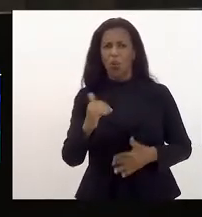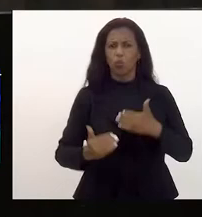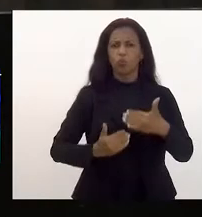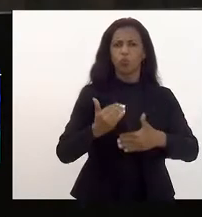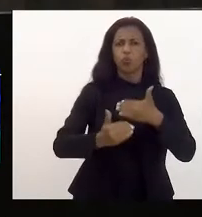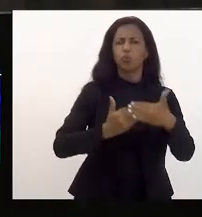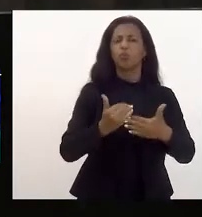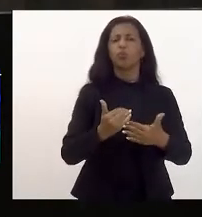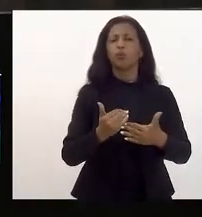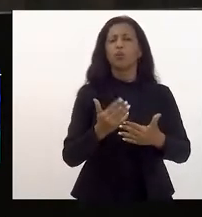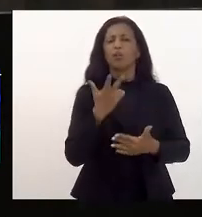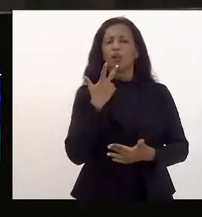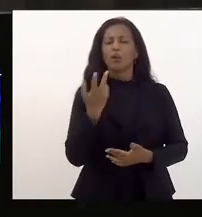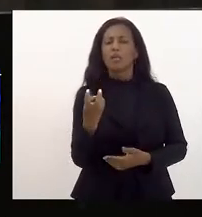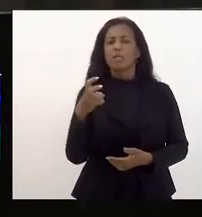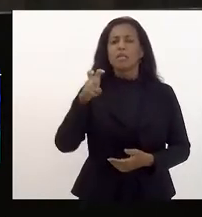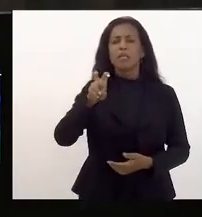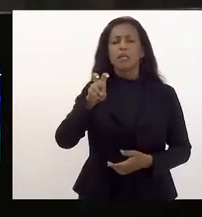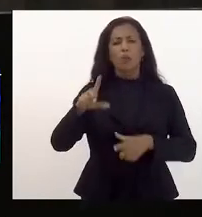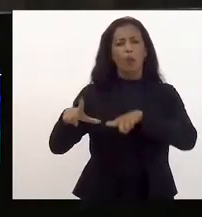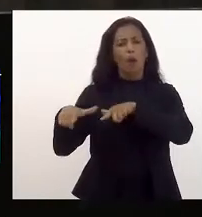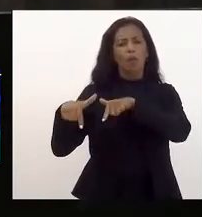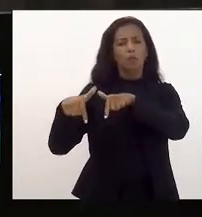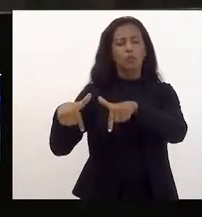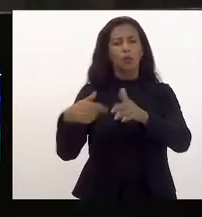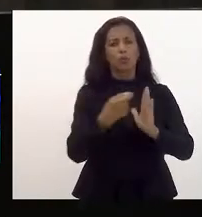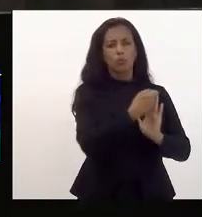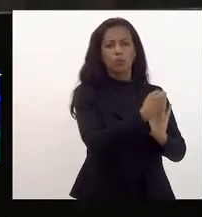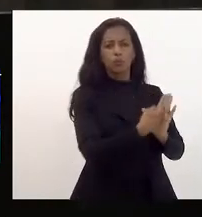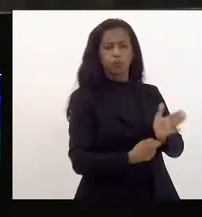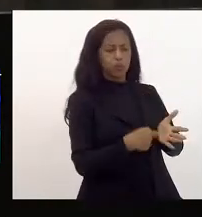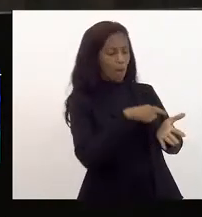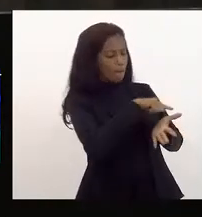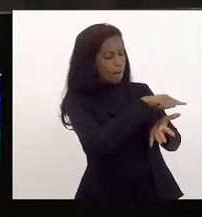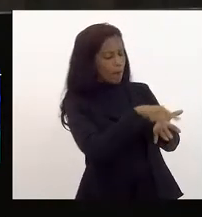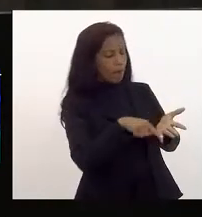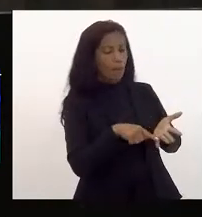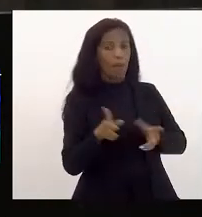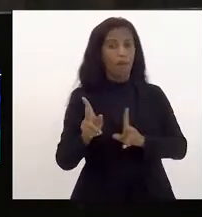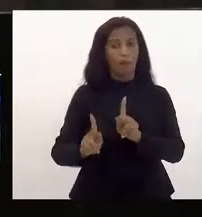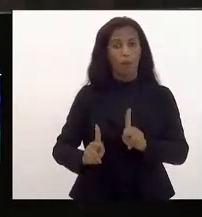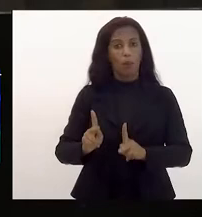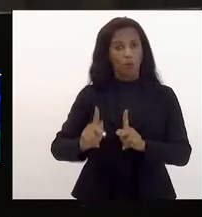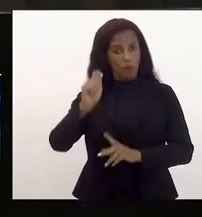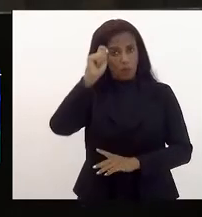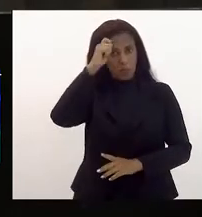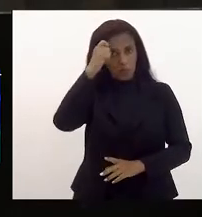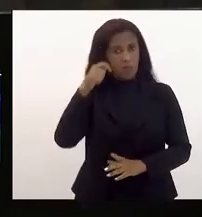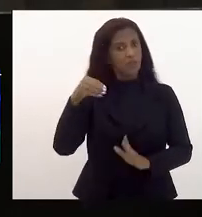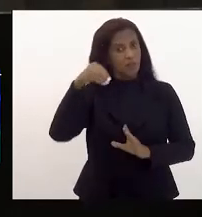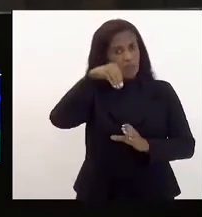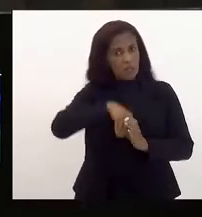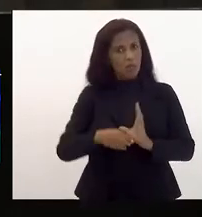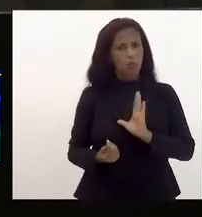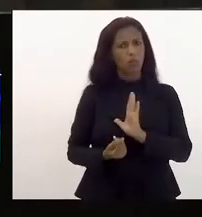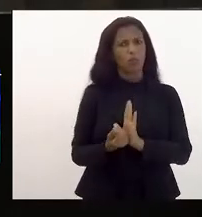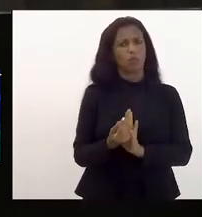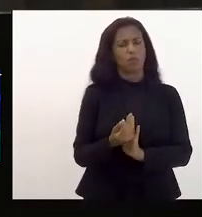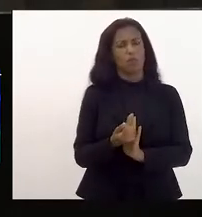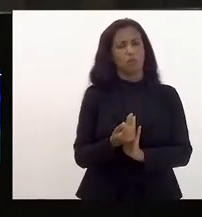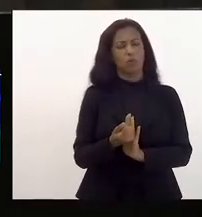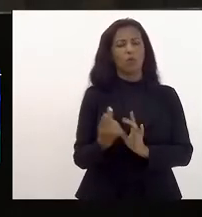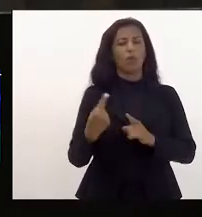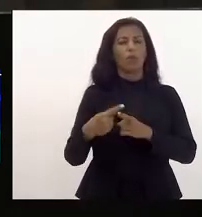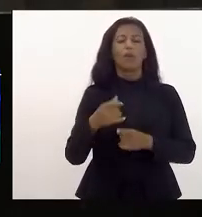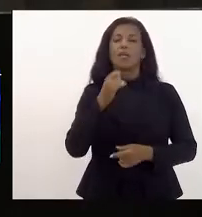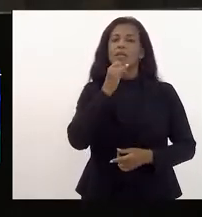queria que as cinco ações descritas na LOA para a população negra tivessem efetivo orçamento, porque, por exemplo,